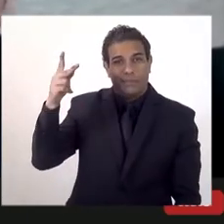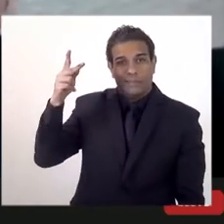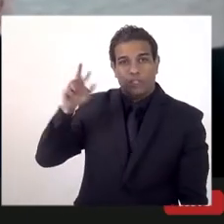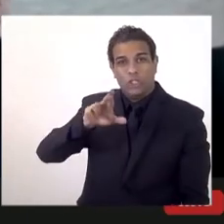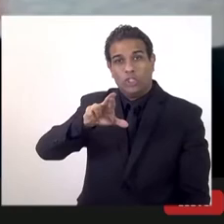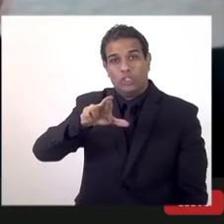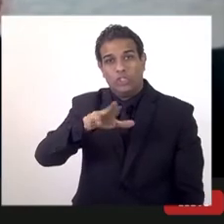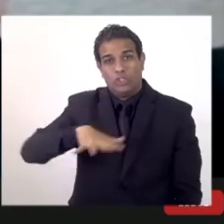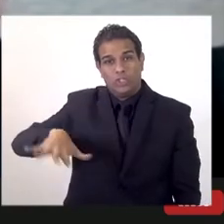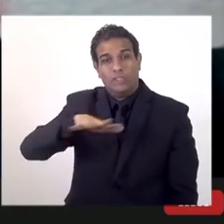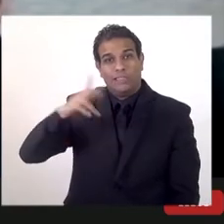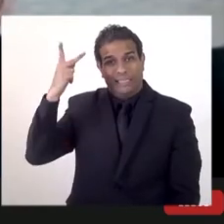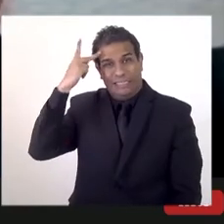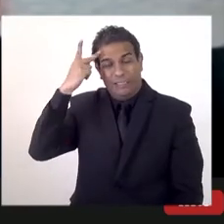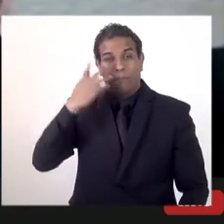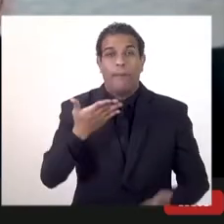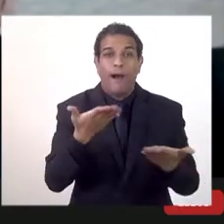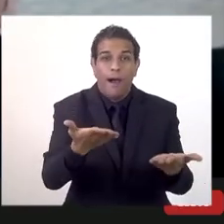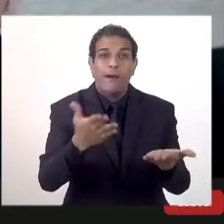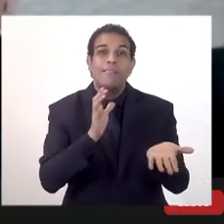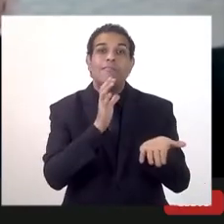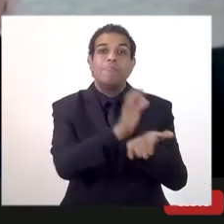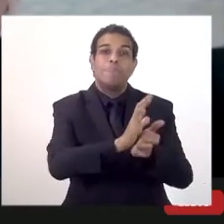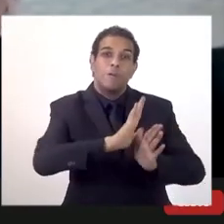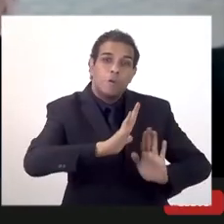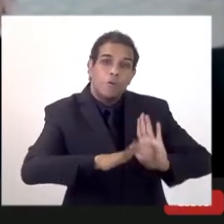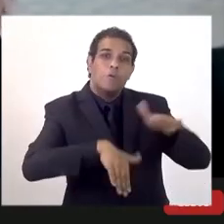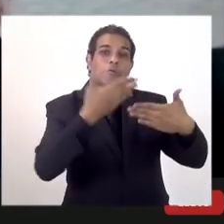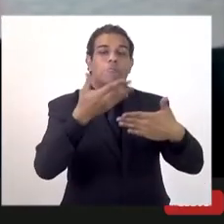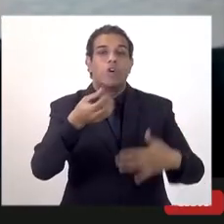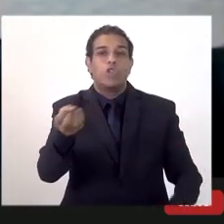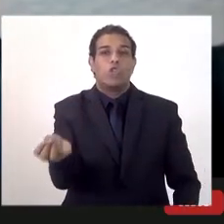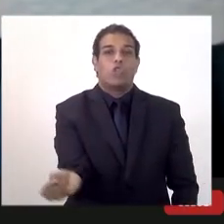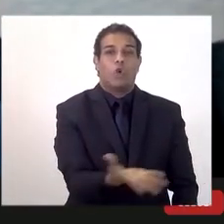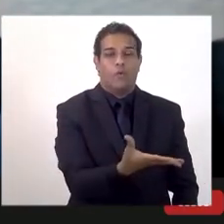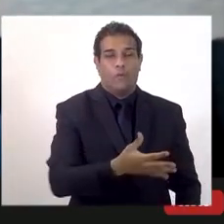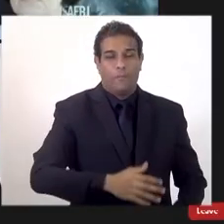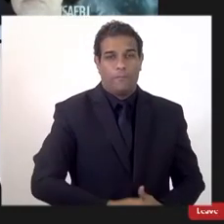fundo é um fundo de fomento ao desenvolvimento e à inovação.